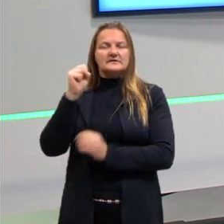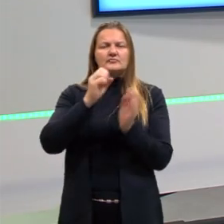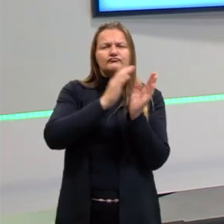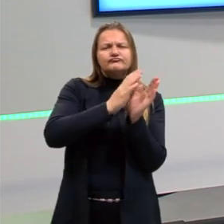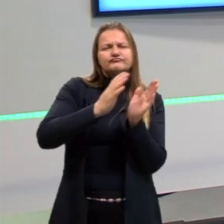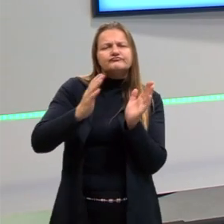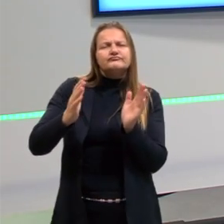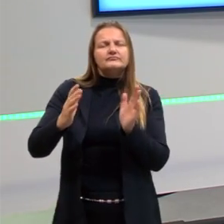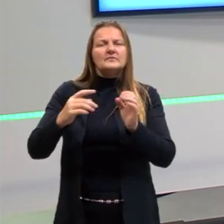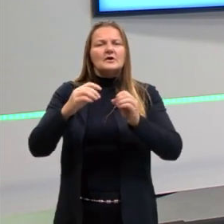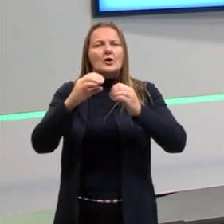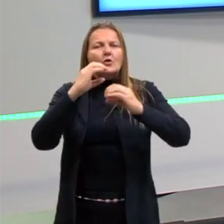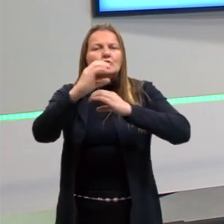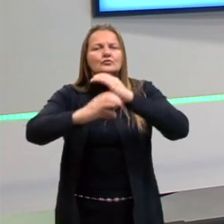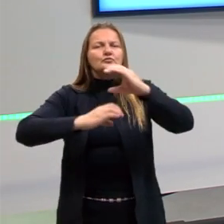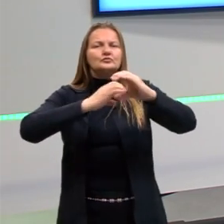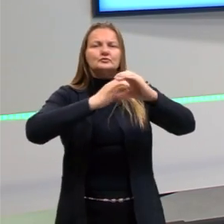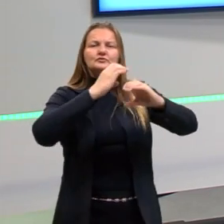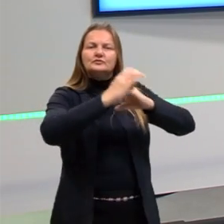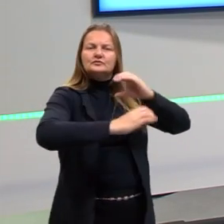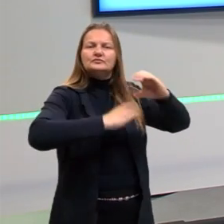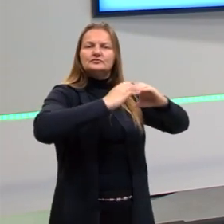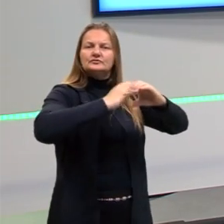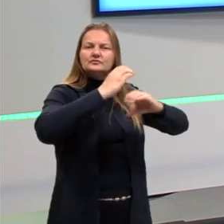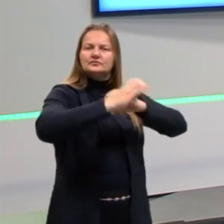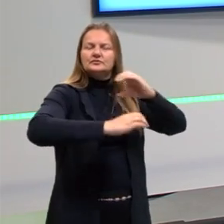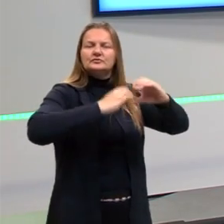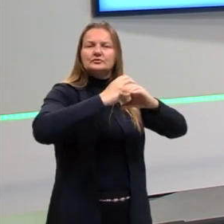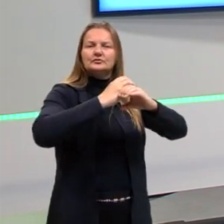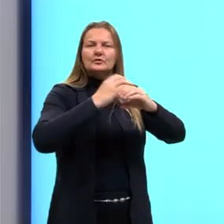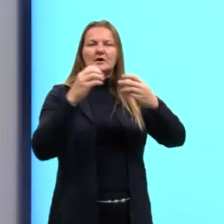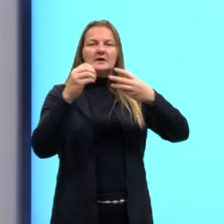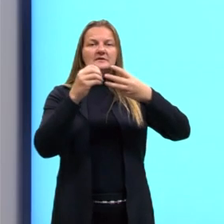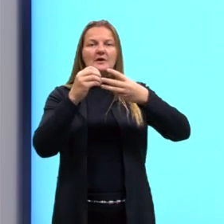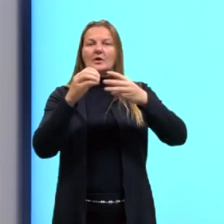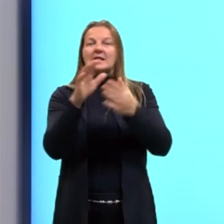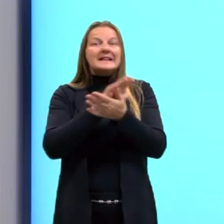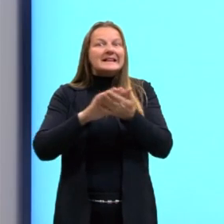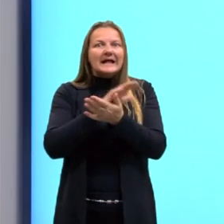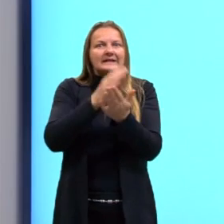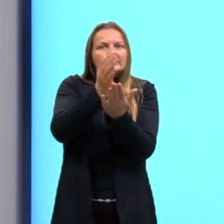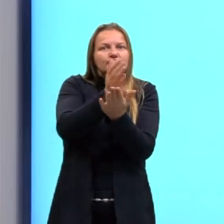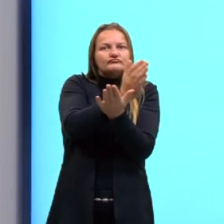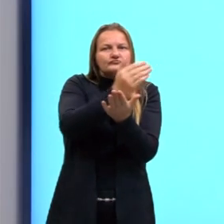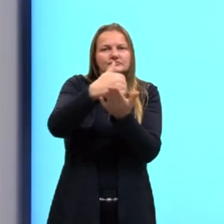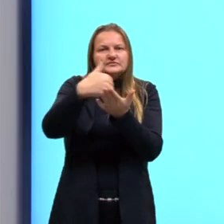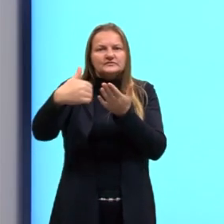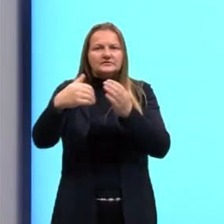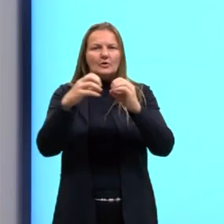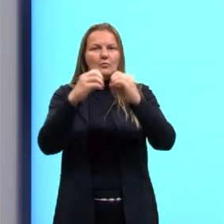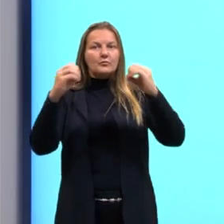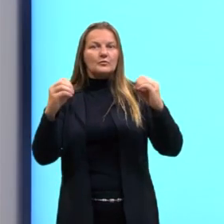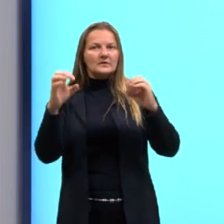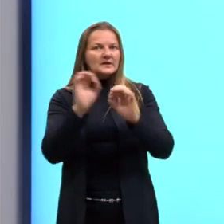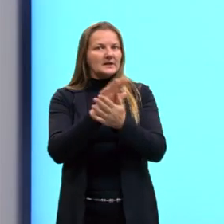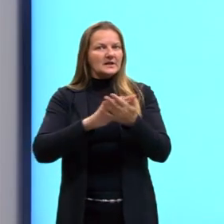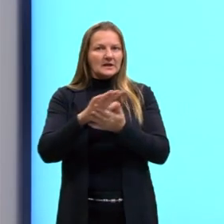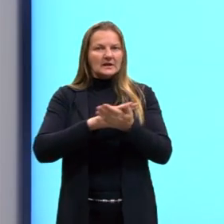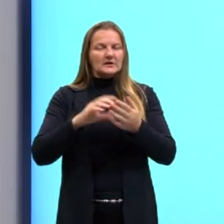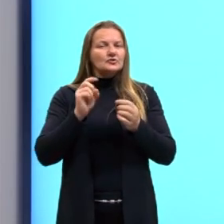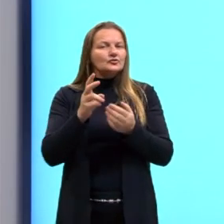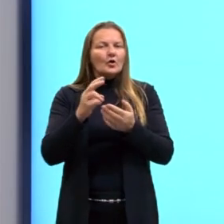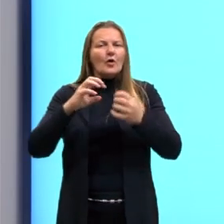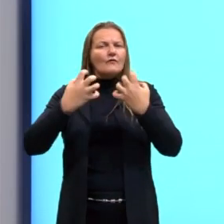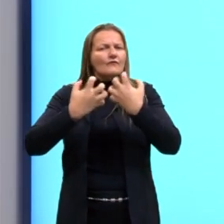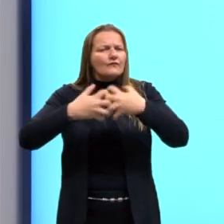celular em que a célula não está se dividindo. Mas sim realizando a manutenção do